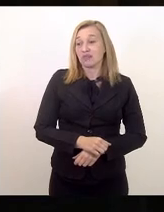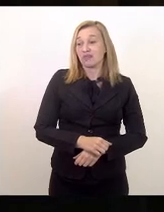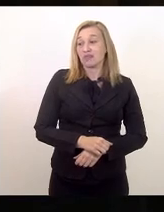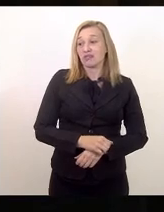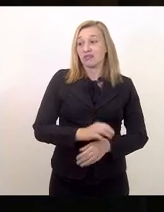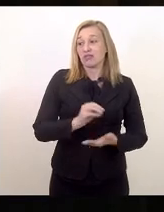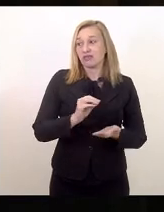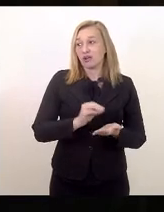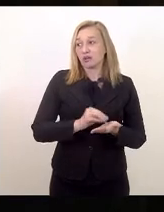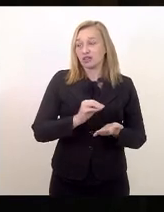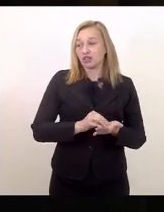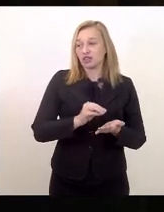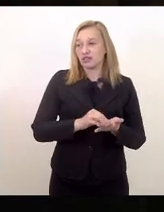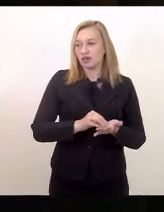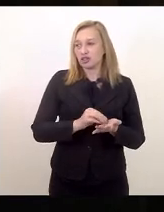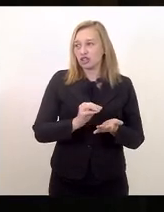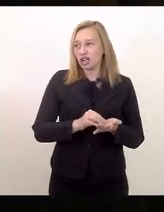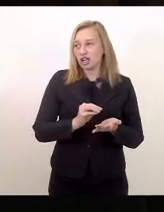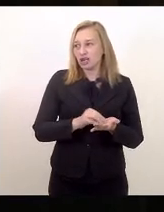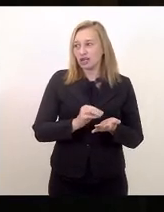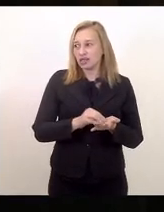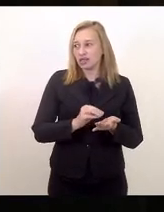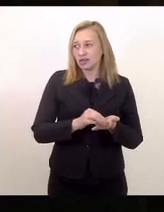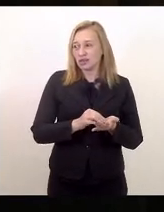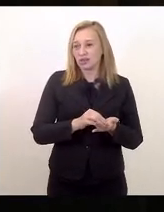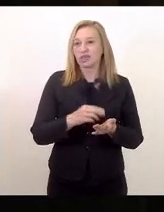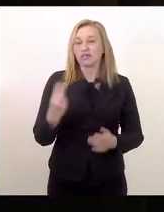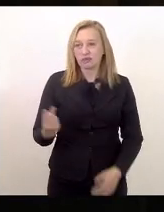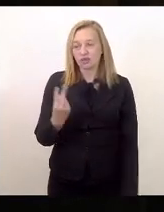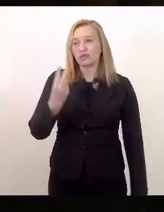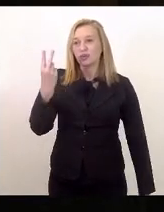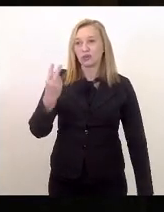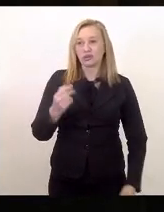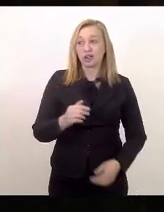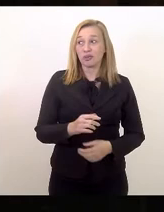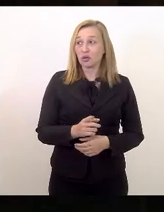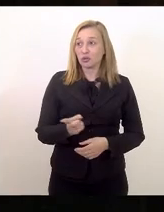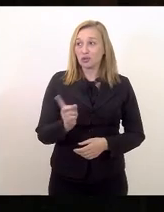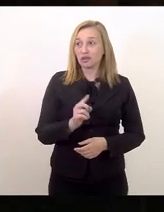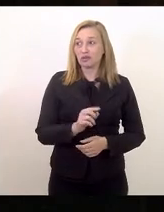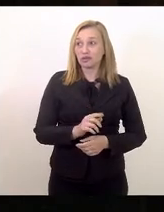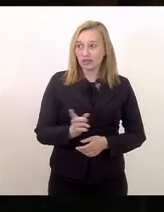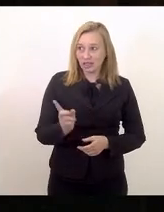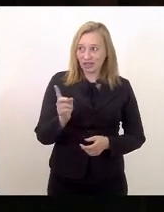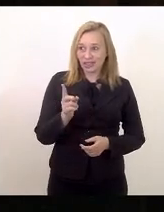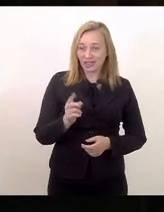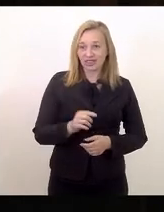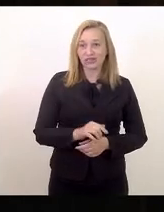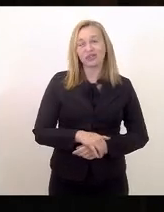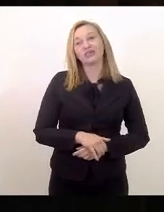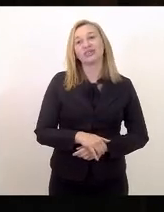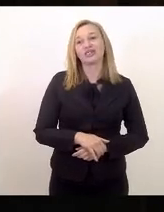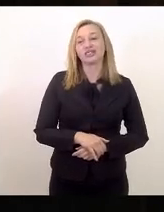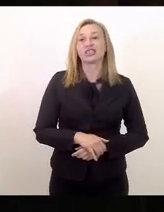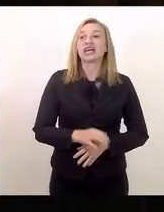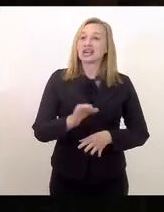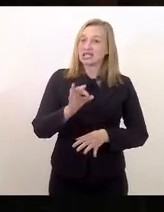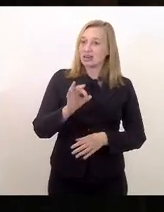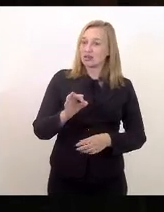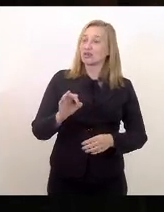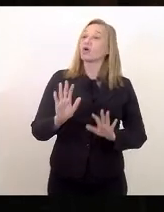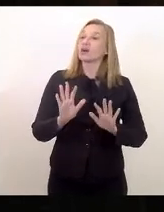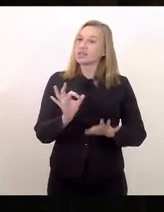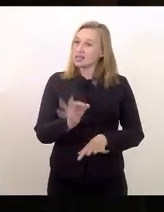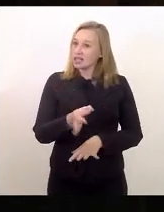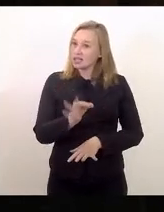Não há praticamente o que dizer. O mais famoso de todos, evidentemente,